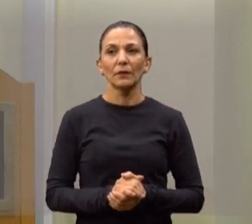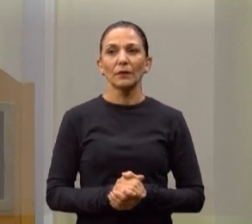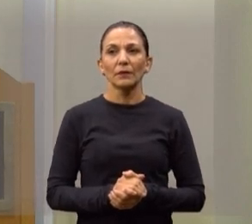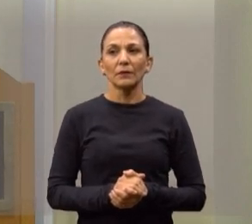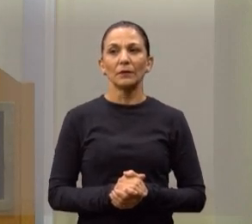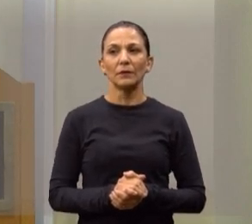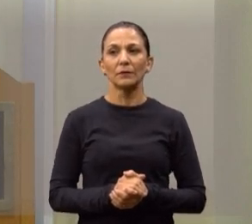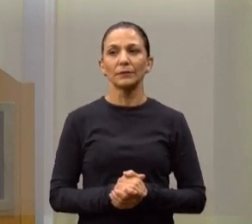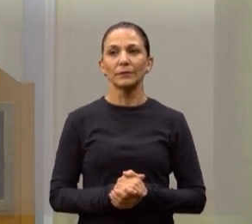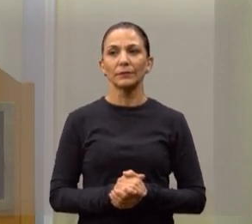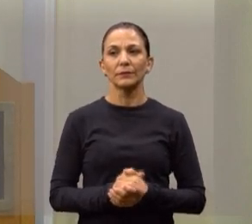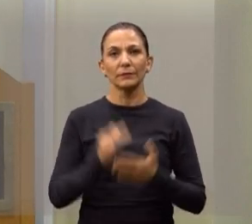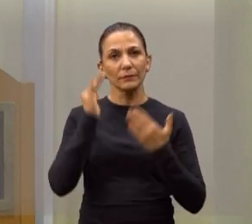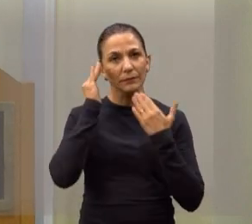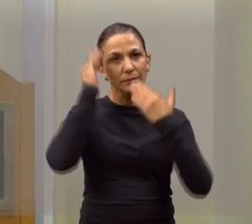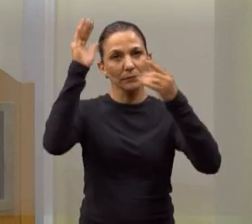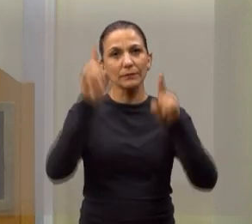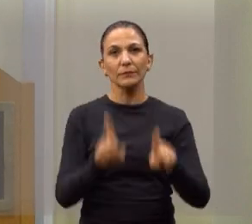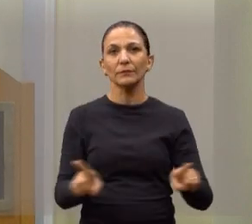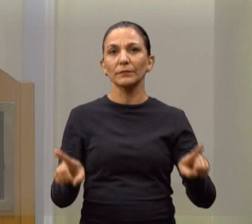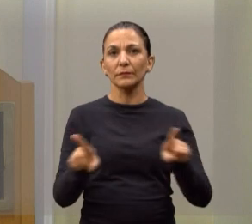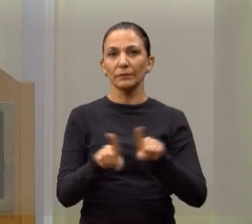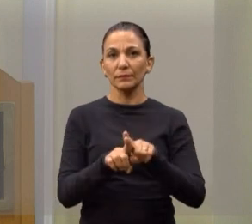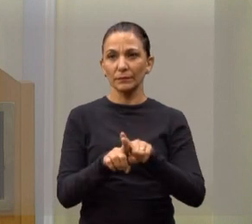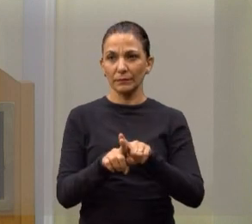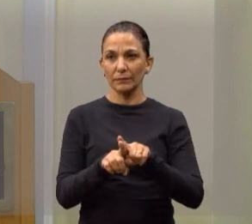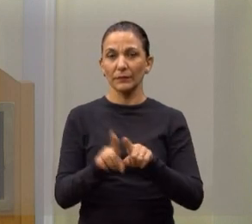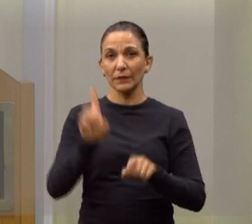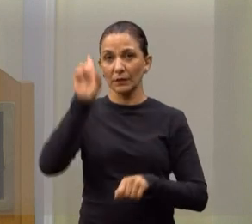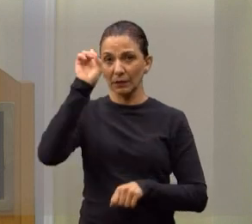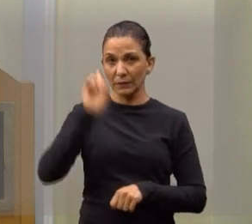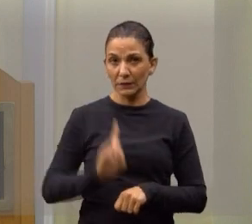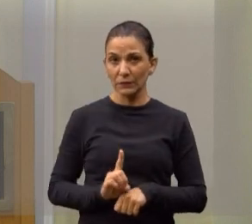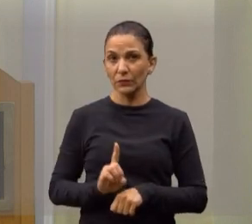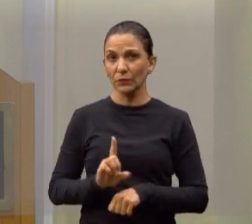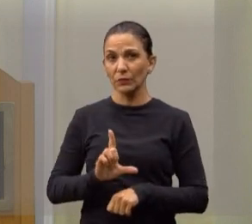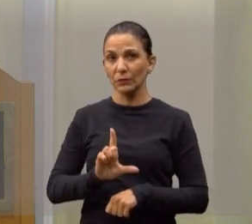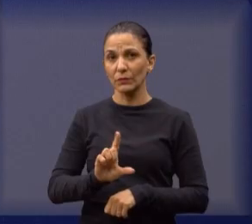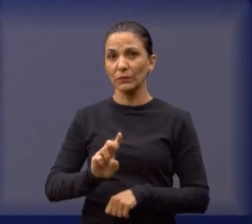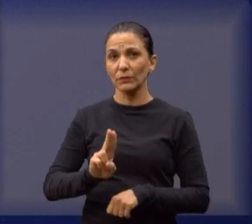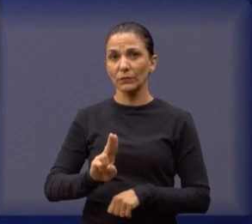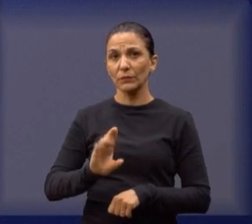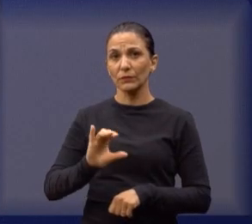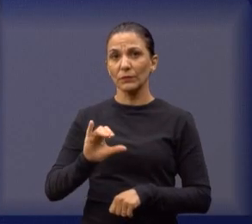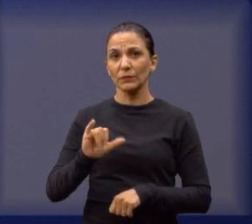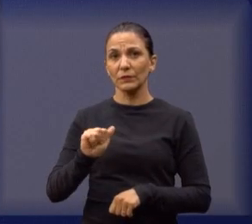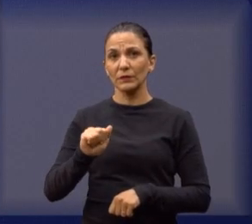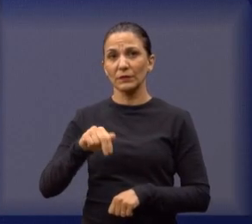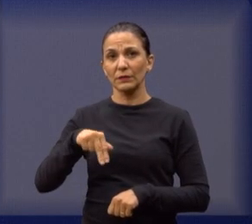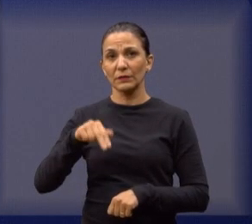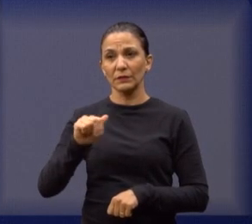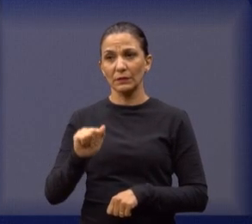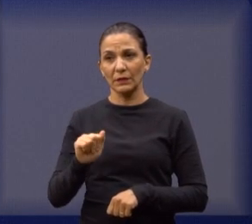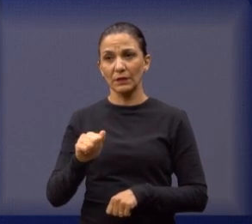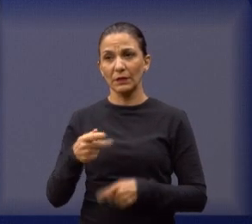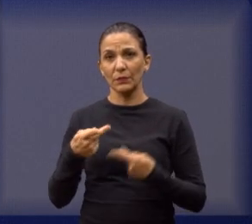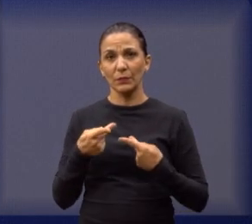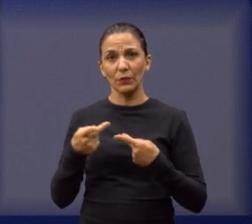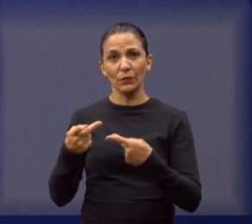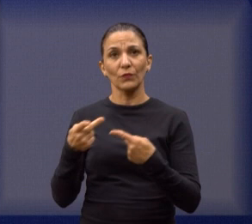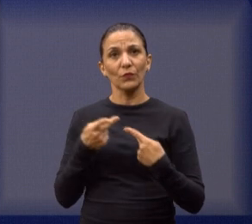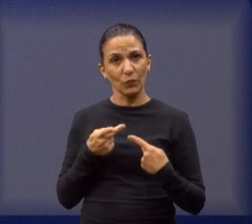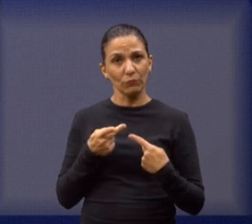agradecer a diretora Luciana Zambel pelo convite, os